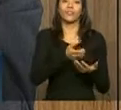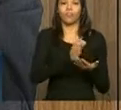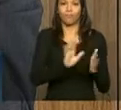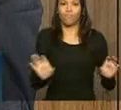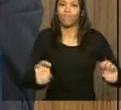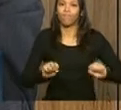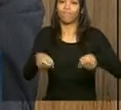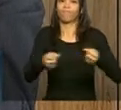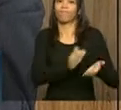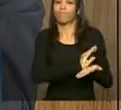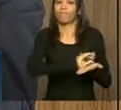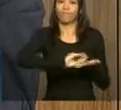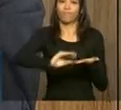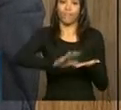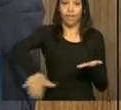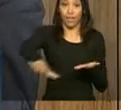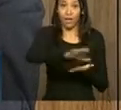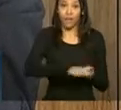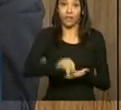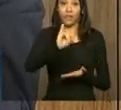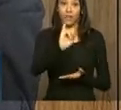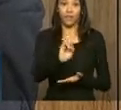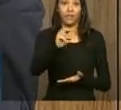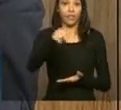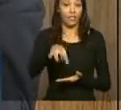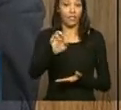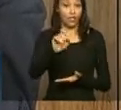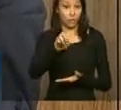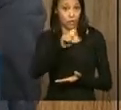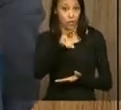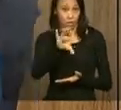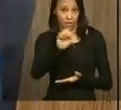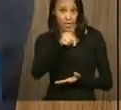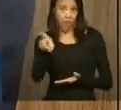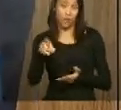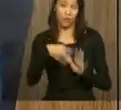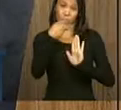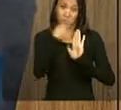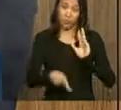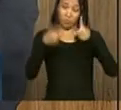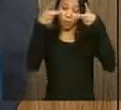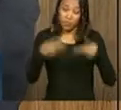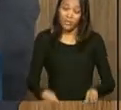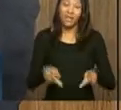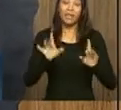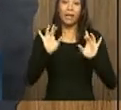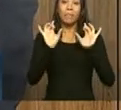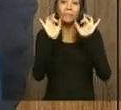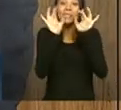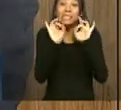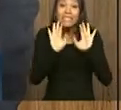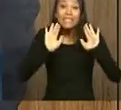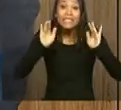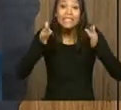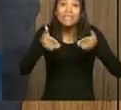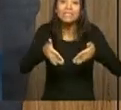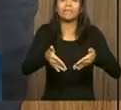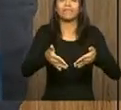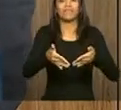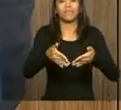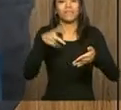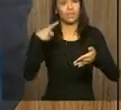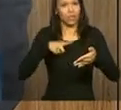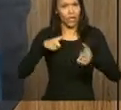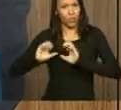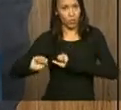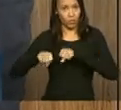não têm uma preparação para avaliar projetos de infraestrutura e os projetos de infraestrutura às vezes são muito específicos. Então, há um esforço